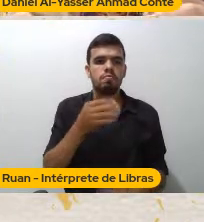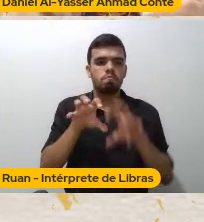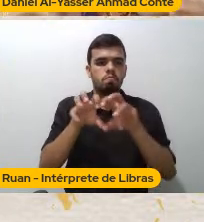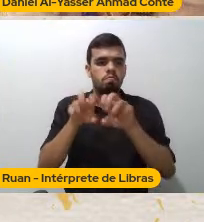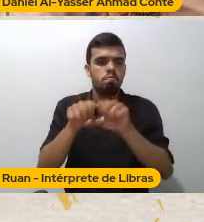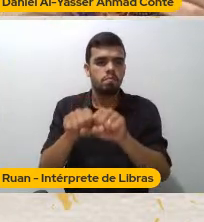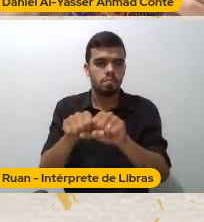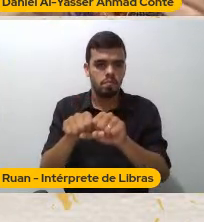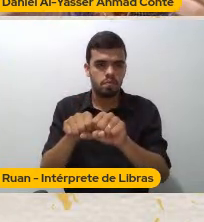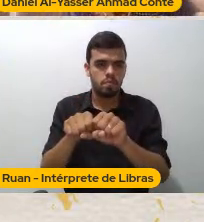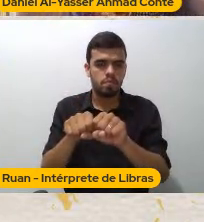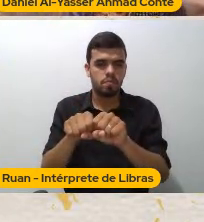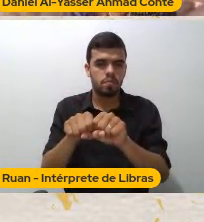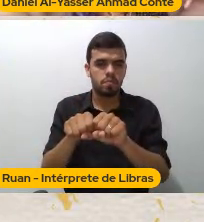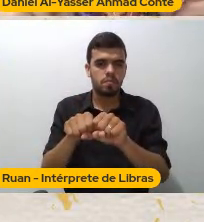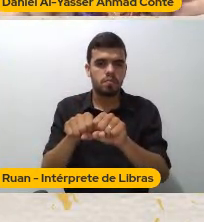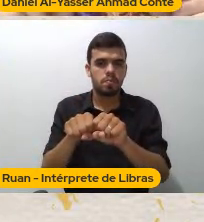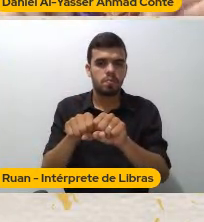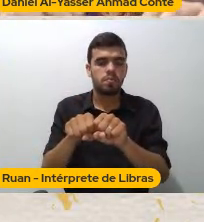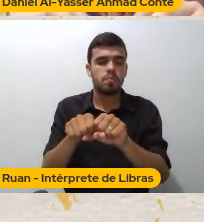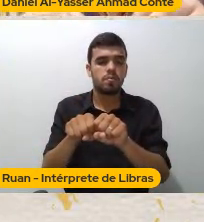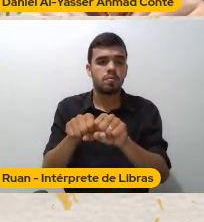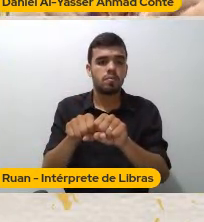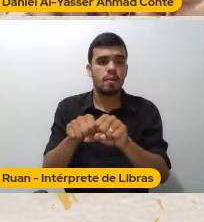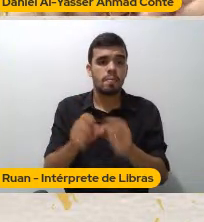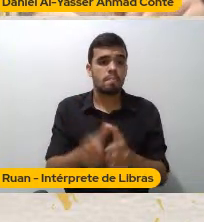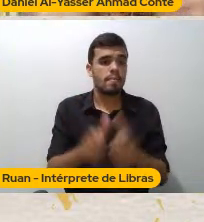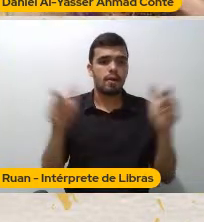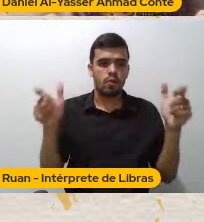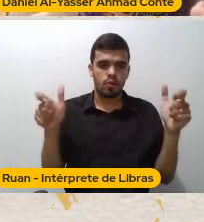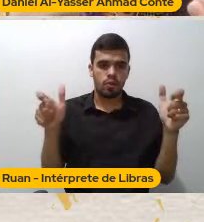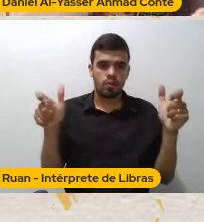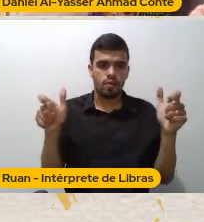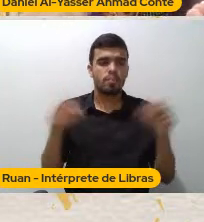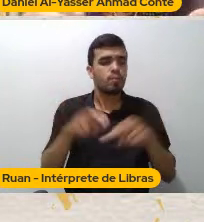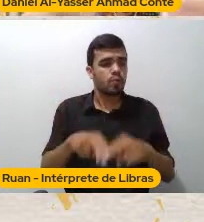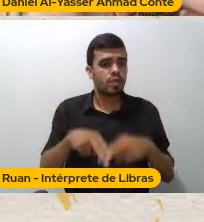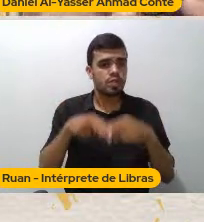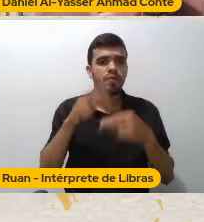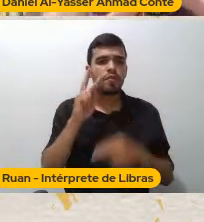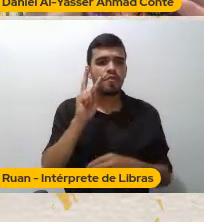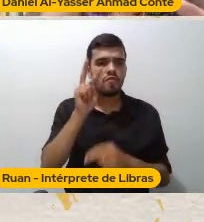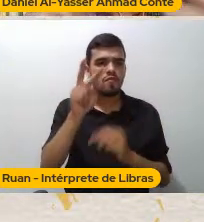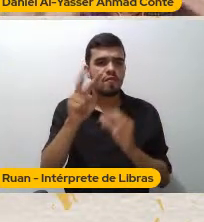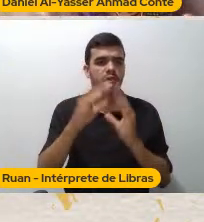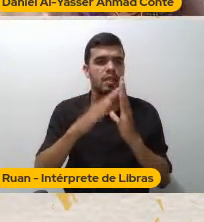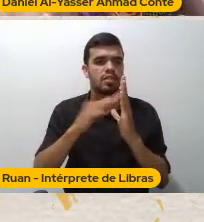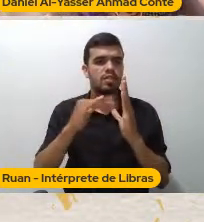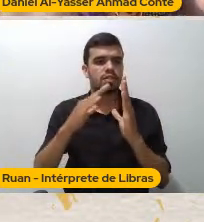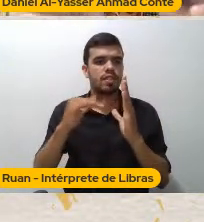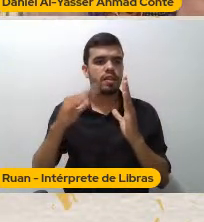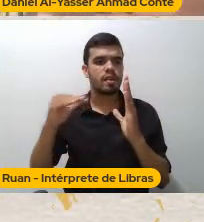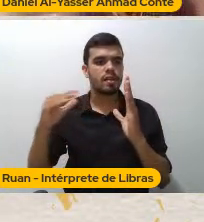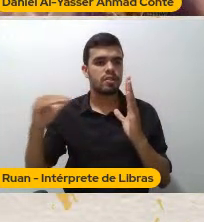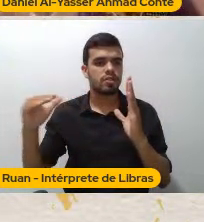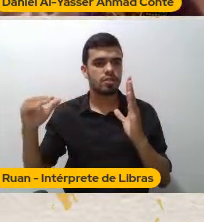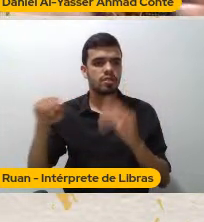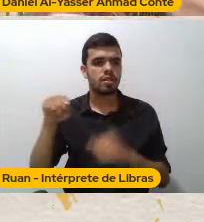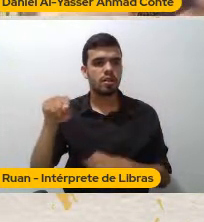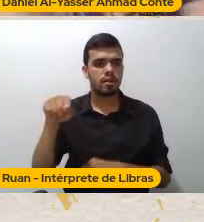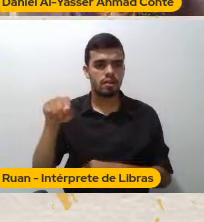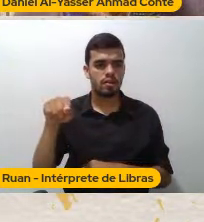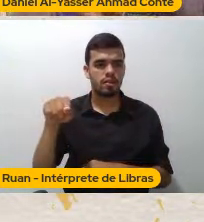estética Pormenorizada Uma estética Que ajusta Genealogicamente Na